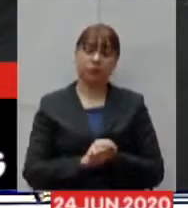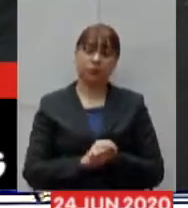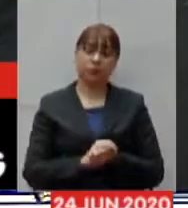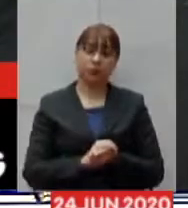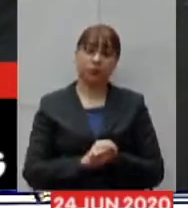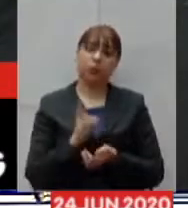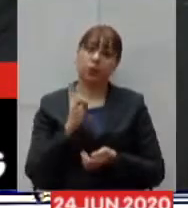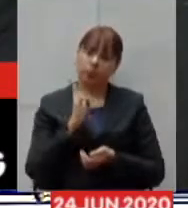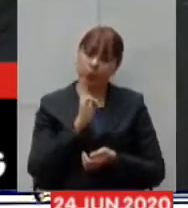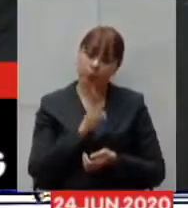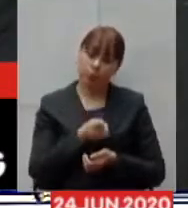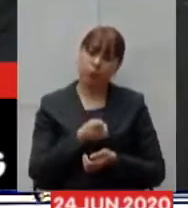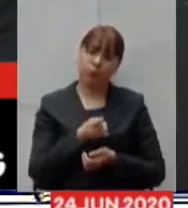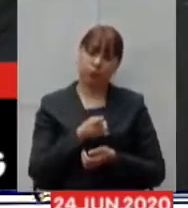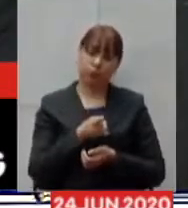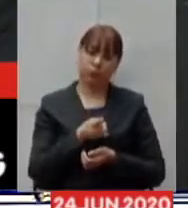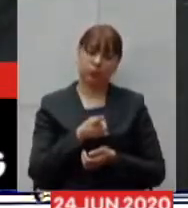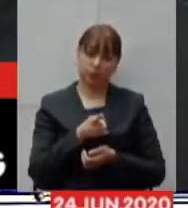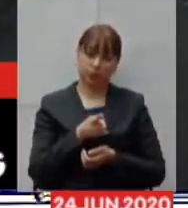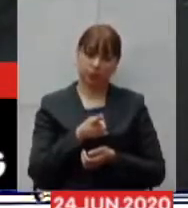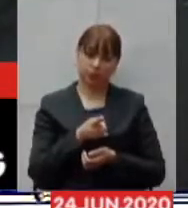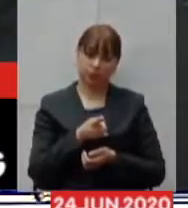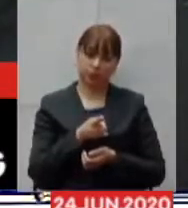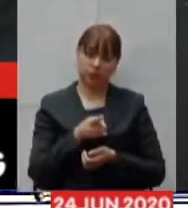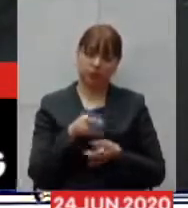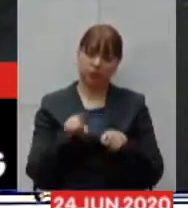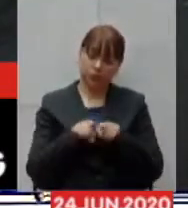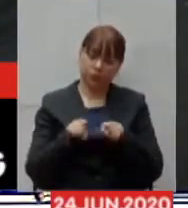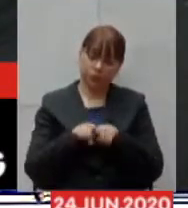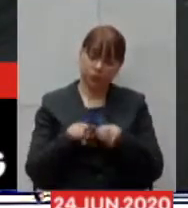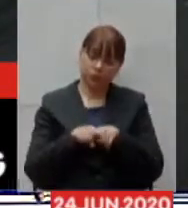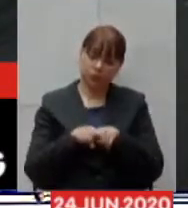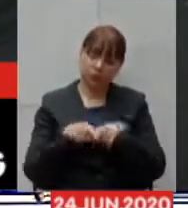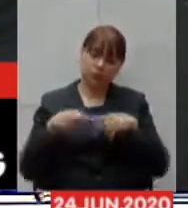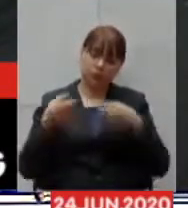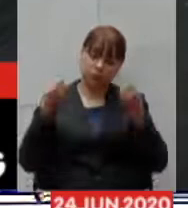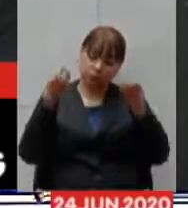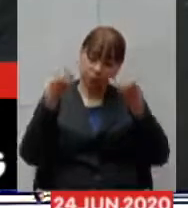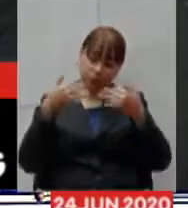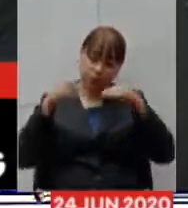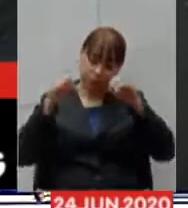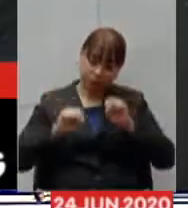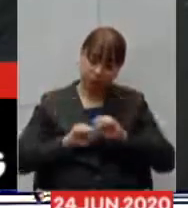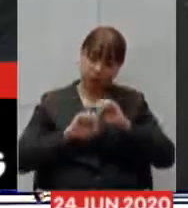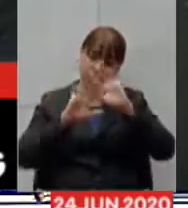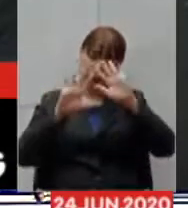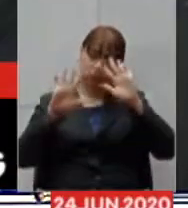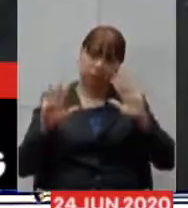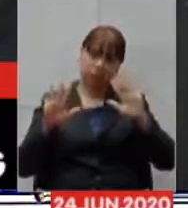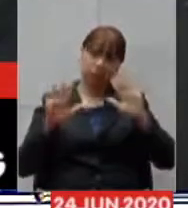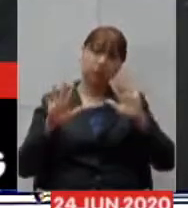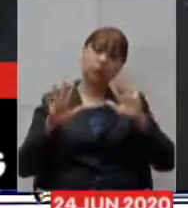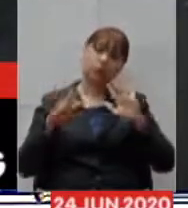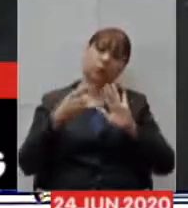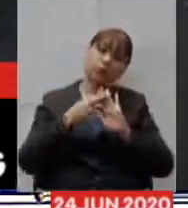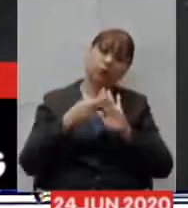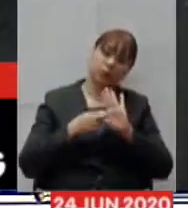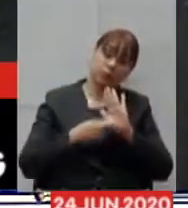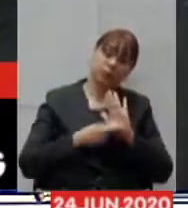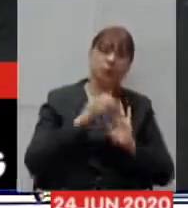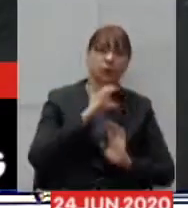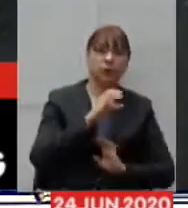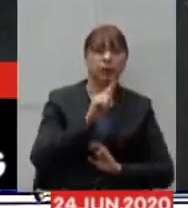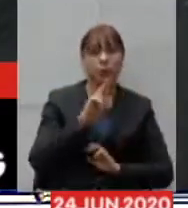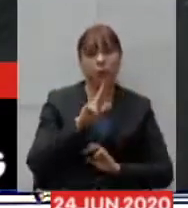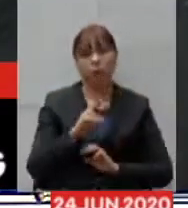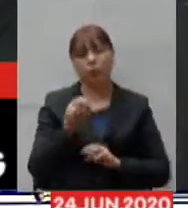respondendo a ir esclarecendo as notas que seja a CGU seja o Ministério